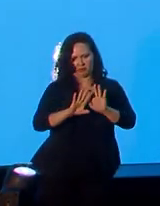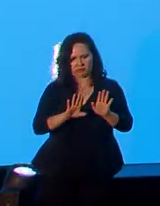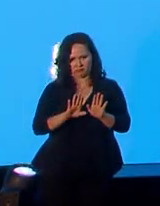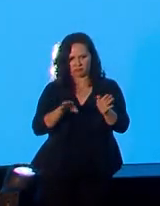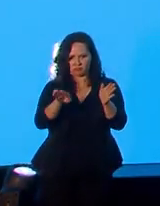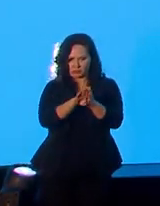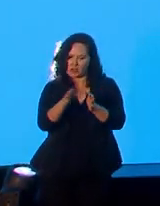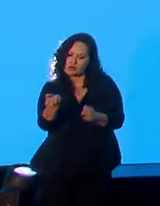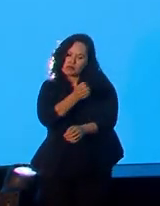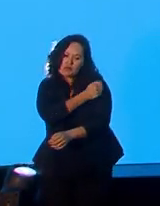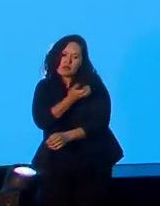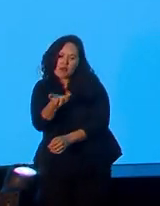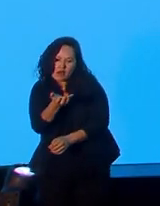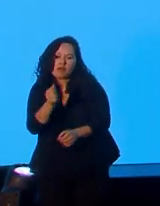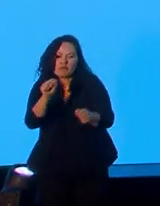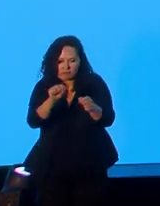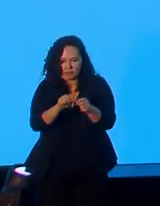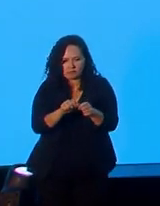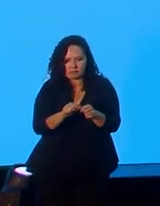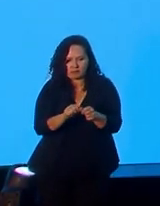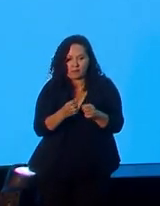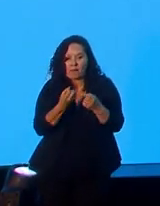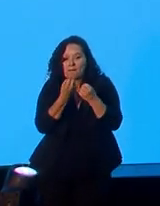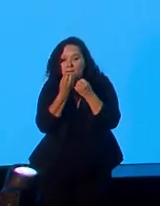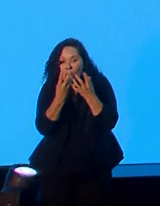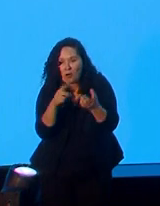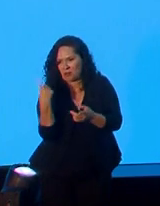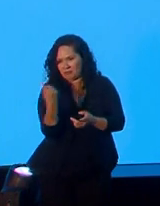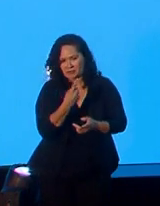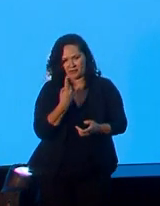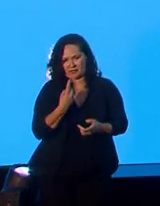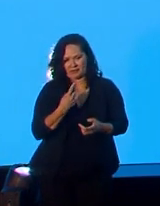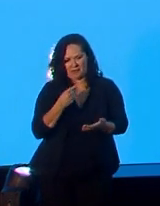demanda, que isso é muito vantajoso para a gente também.